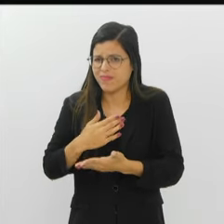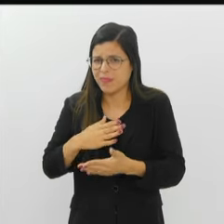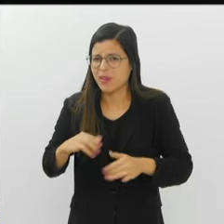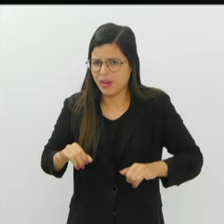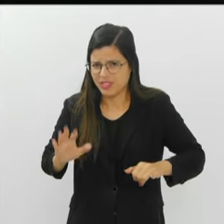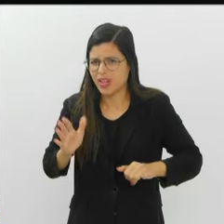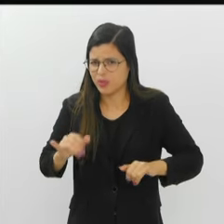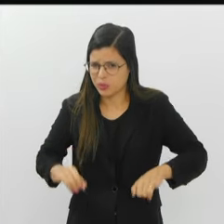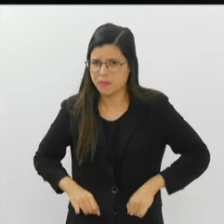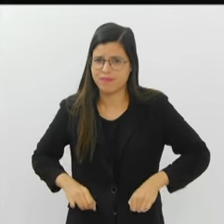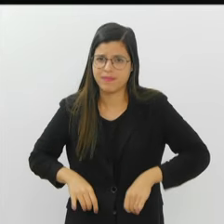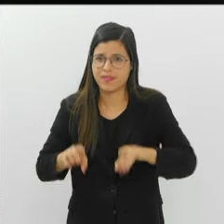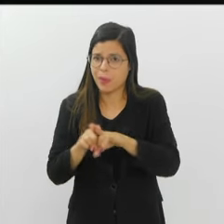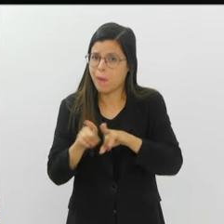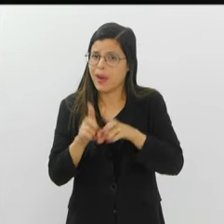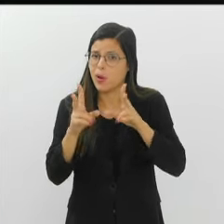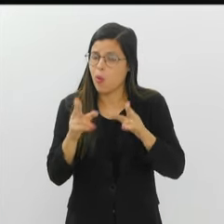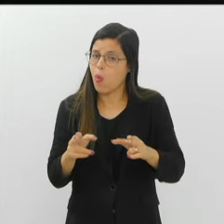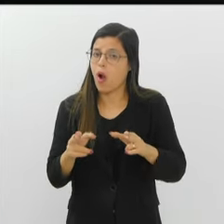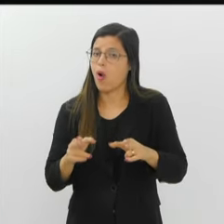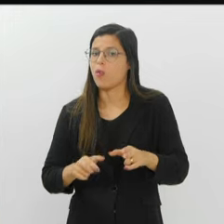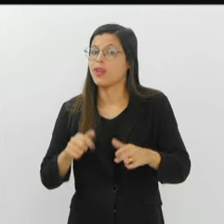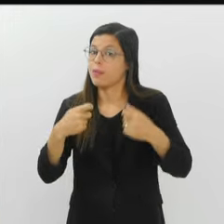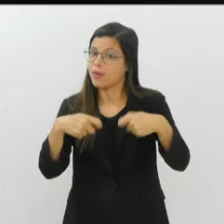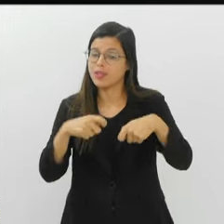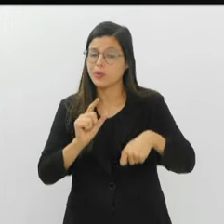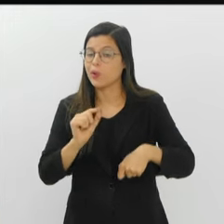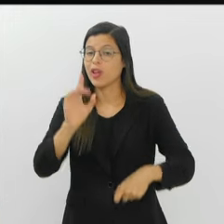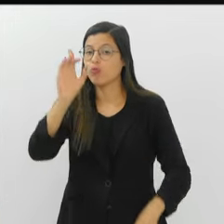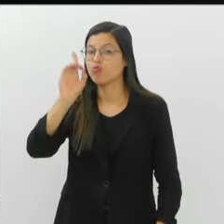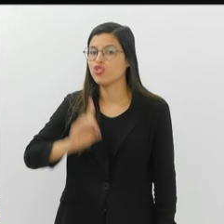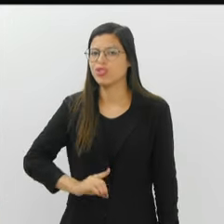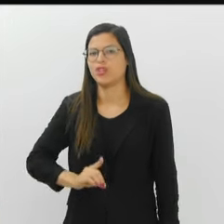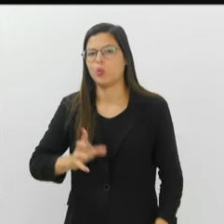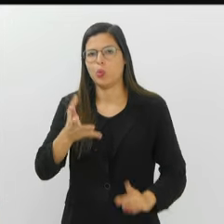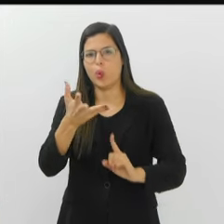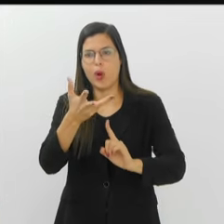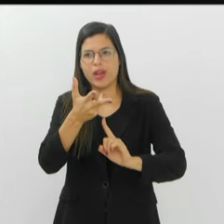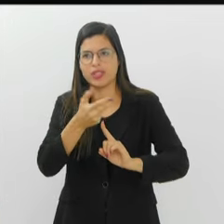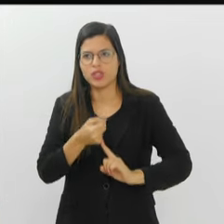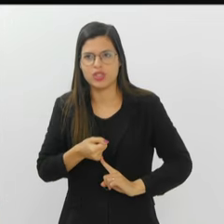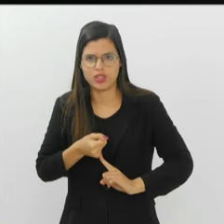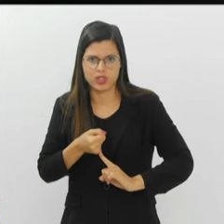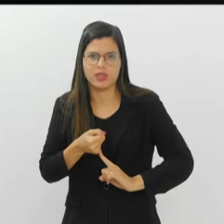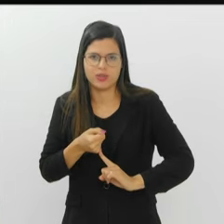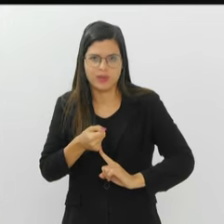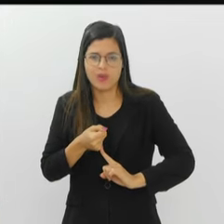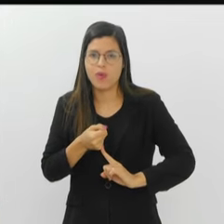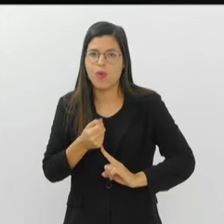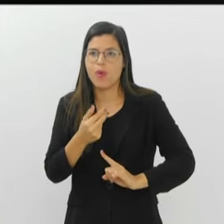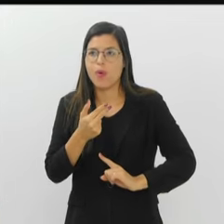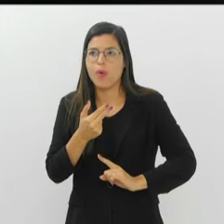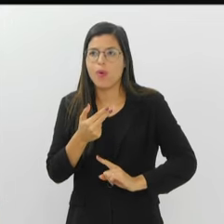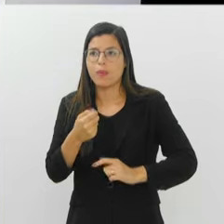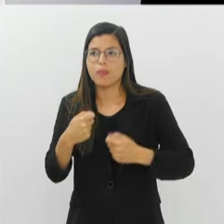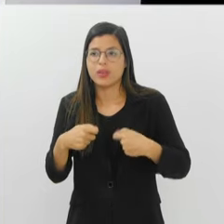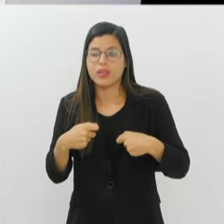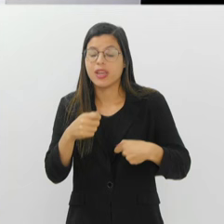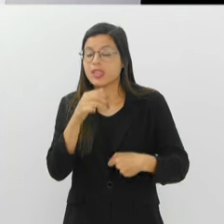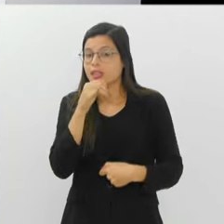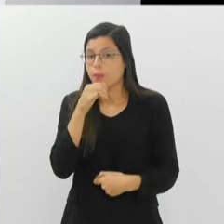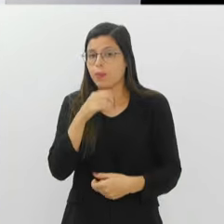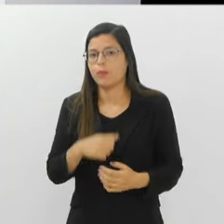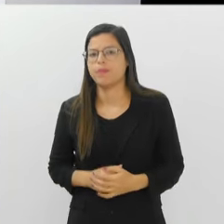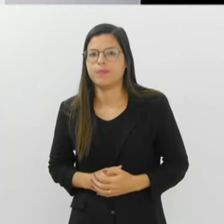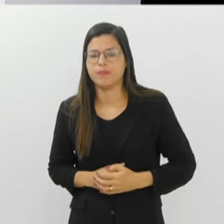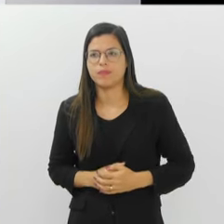Muito com isso. Então aí que entra a figura do diretor artístico. Que é o carnavalesco, tem que ser um diretor artístico, ele